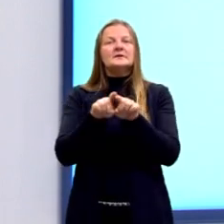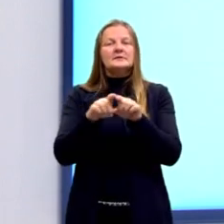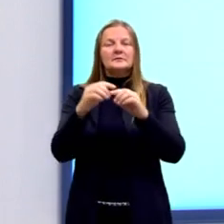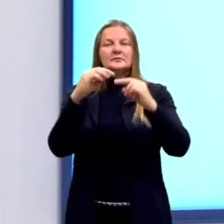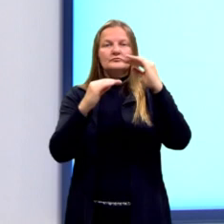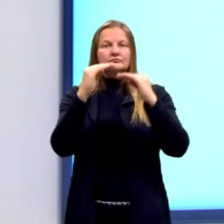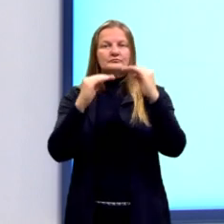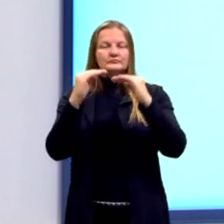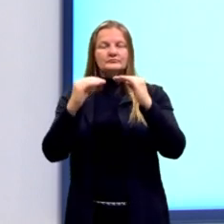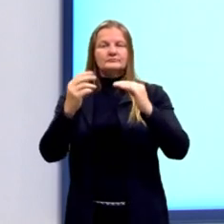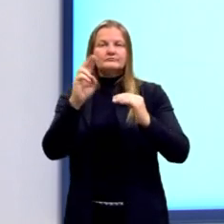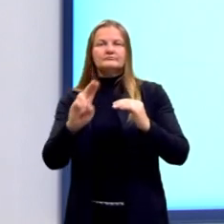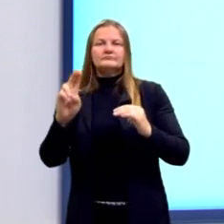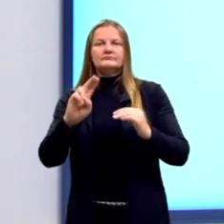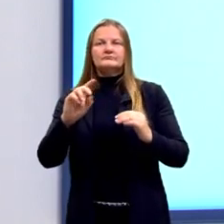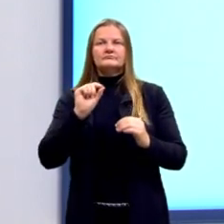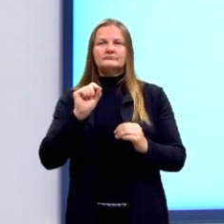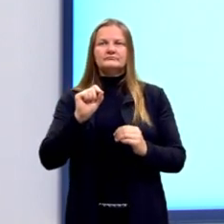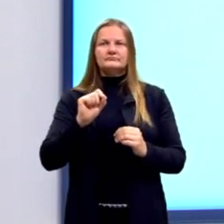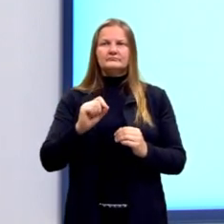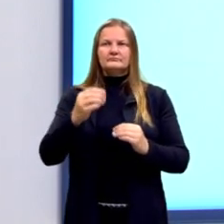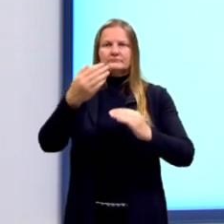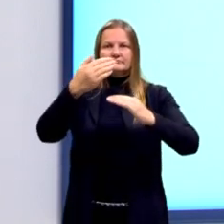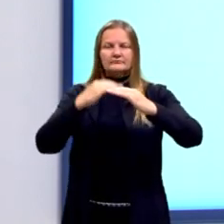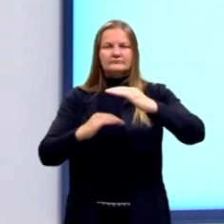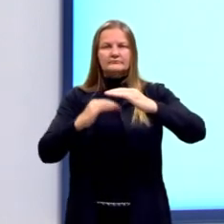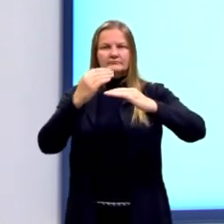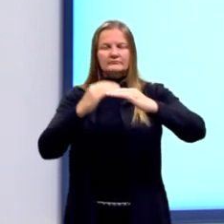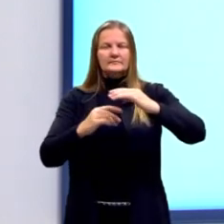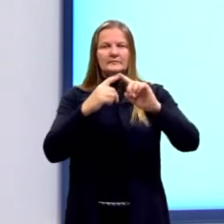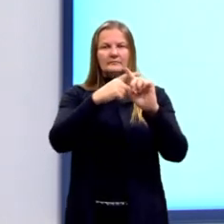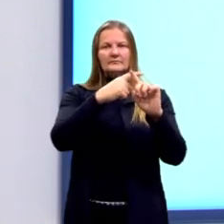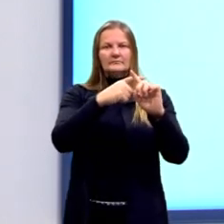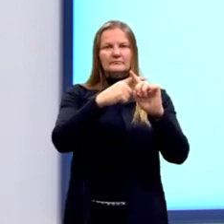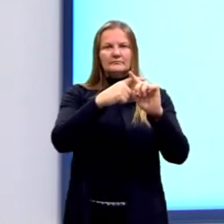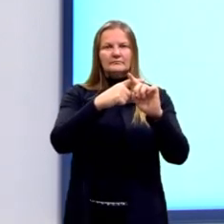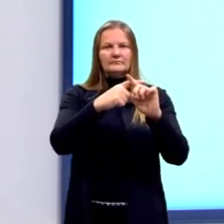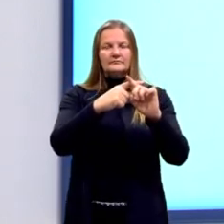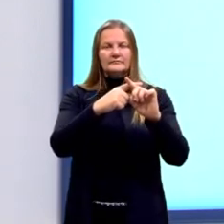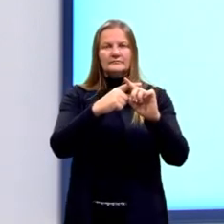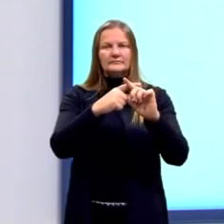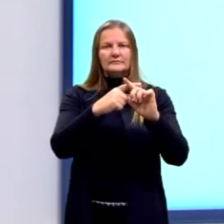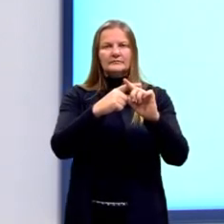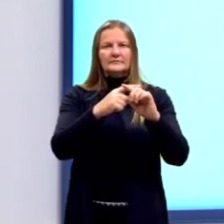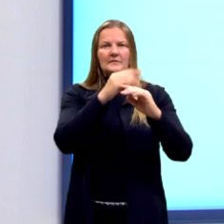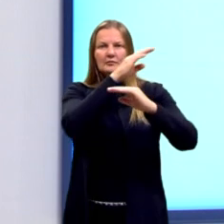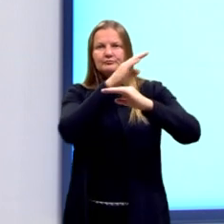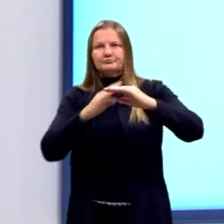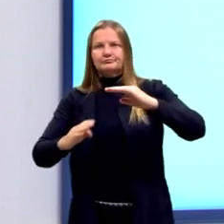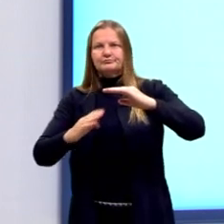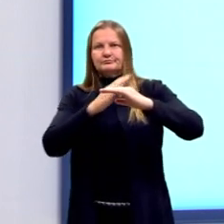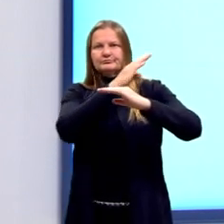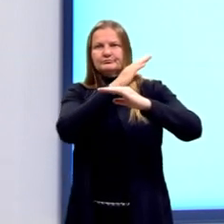proporção, nós utilizamos a propriedade multiplicando, então, as diagonais.